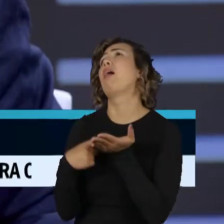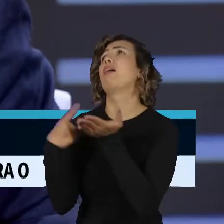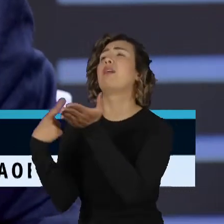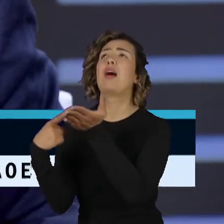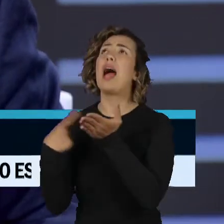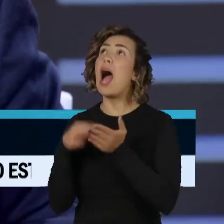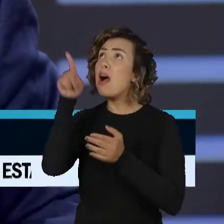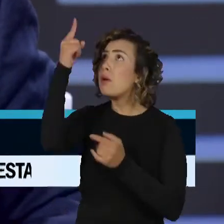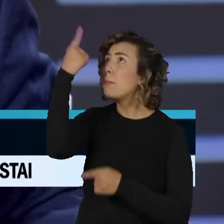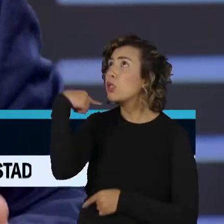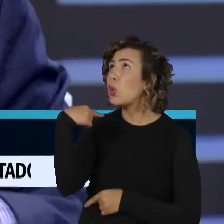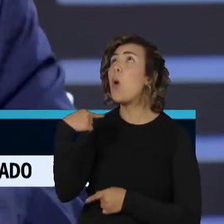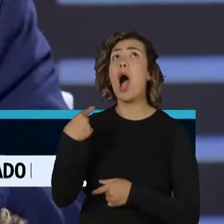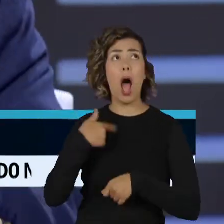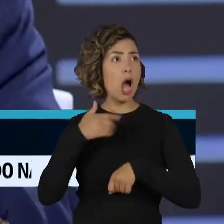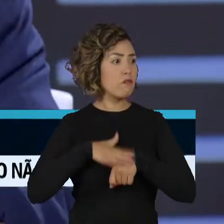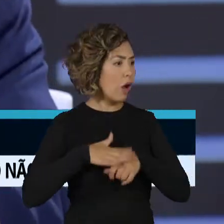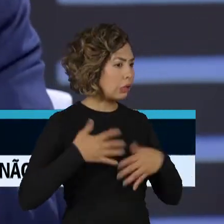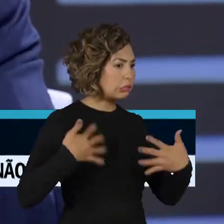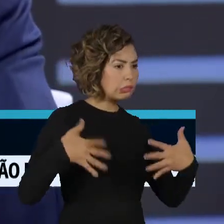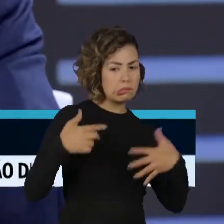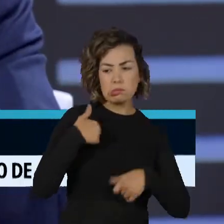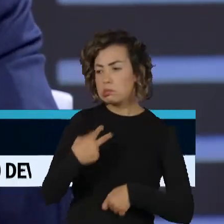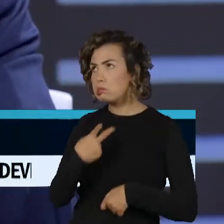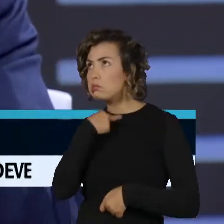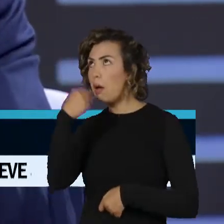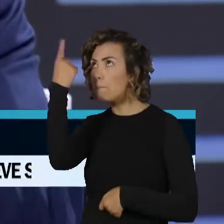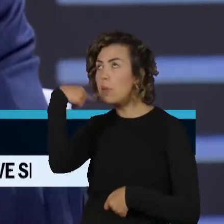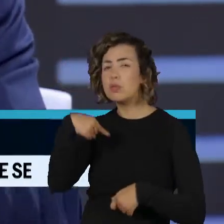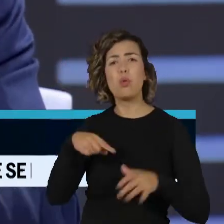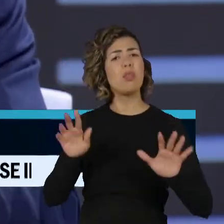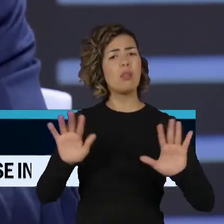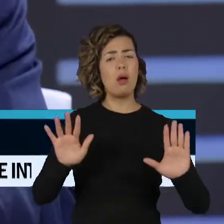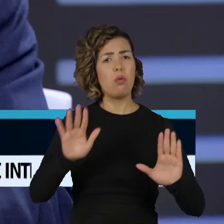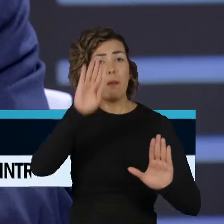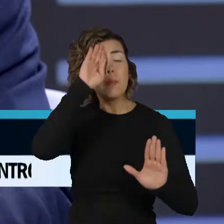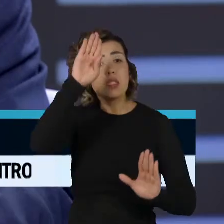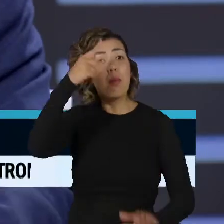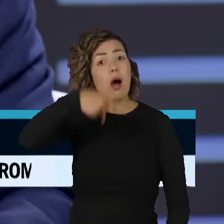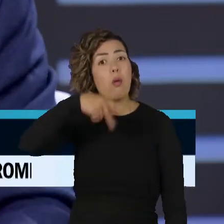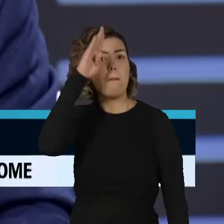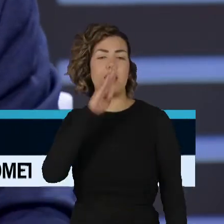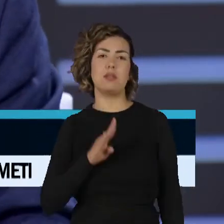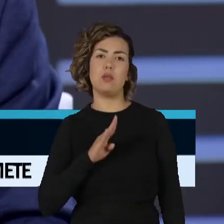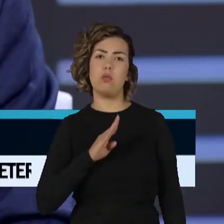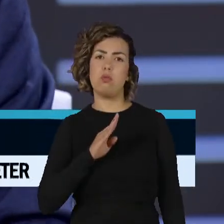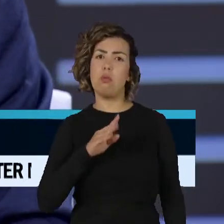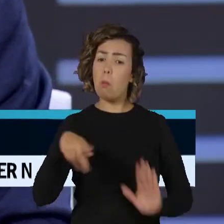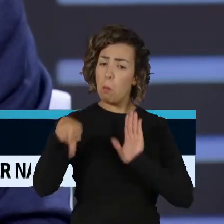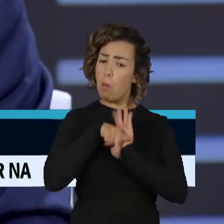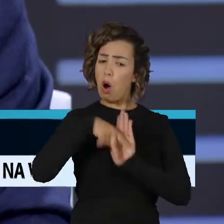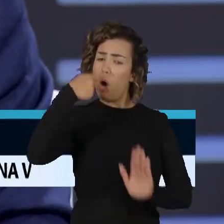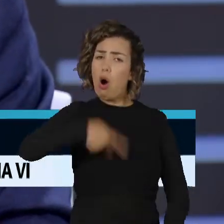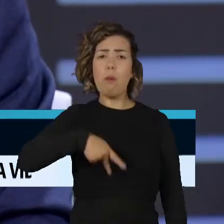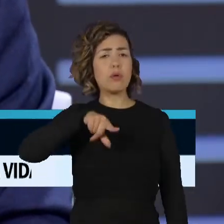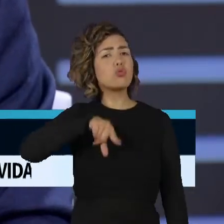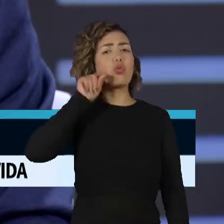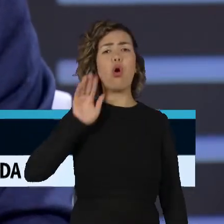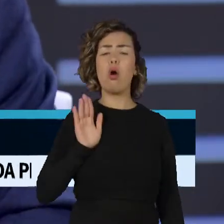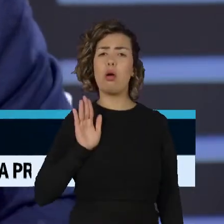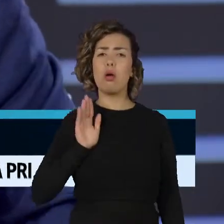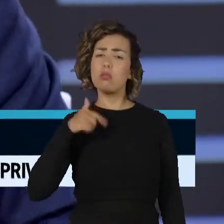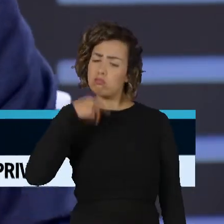porque o outro mandou fazer. Então, eu tenho a impressão que a questão é oportunidade do Brasil liderar a